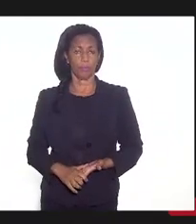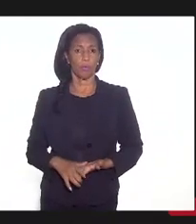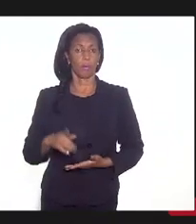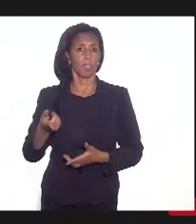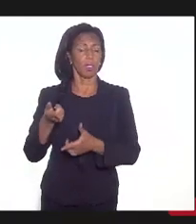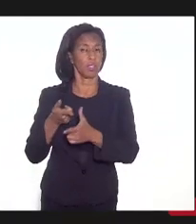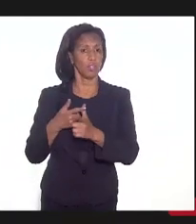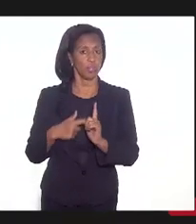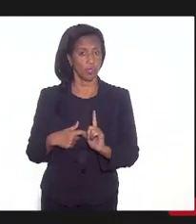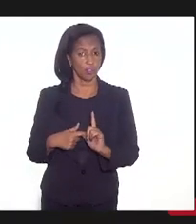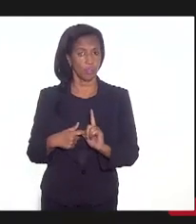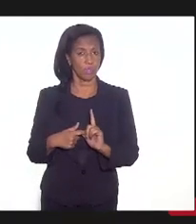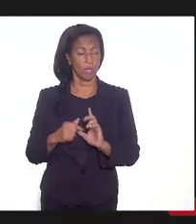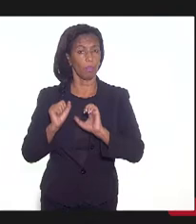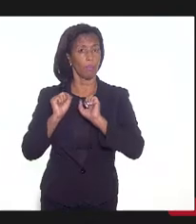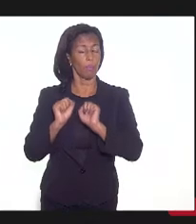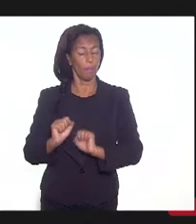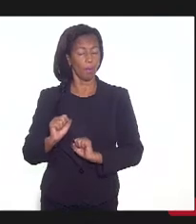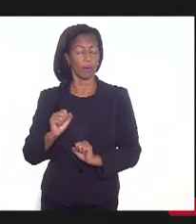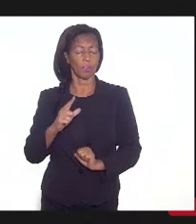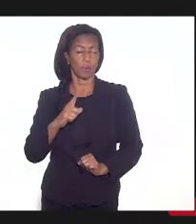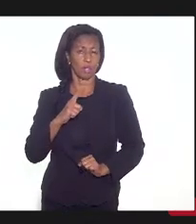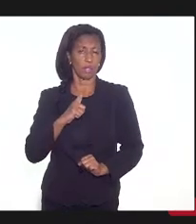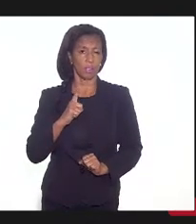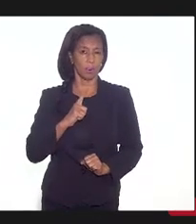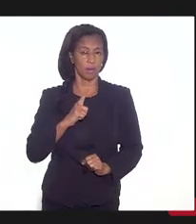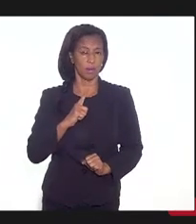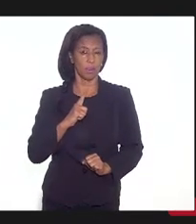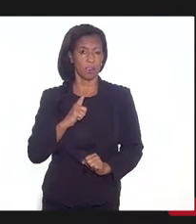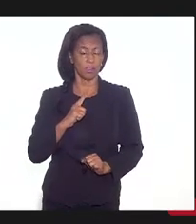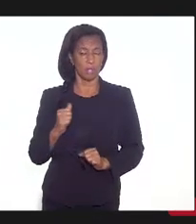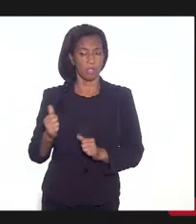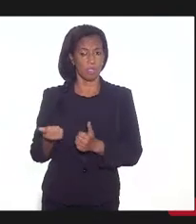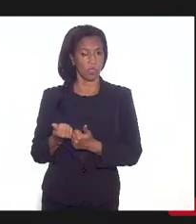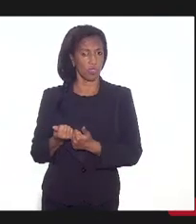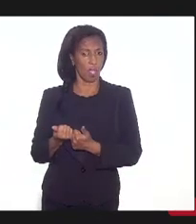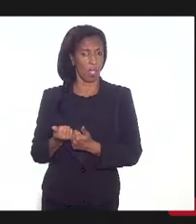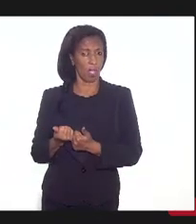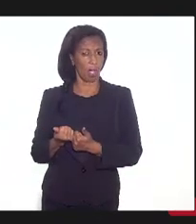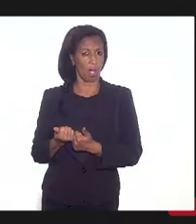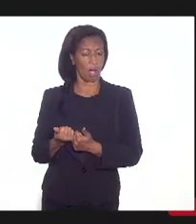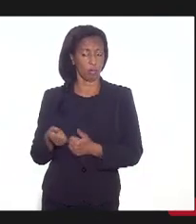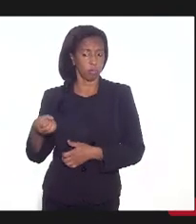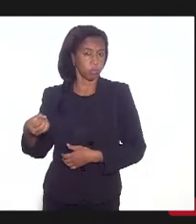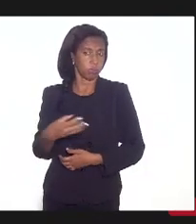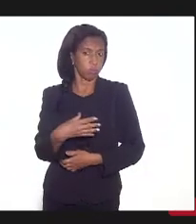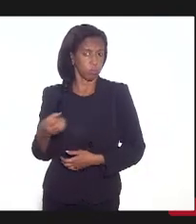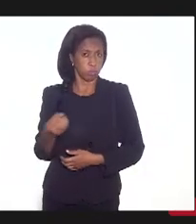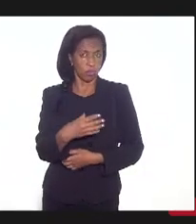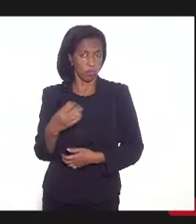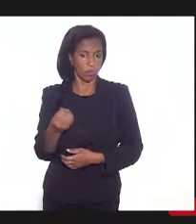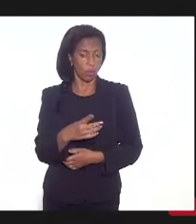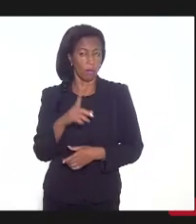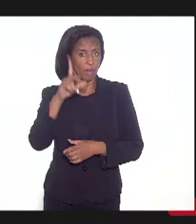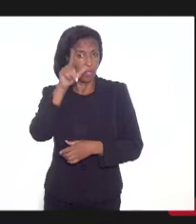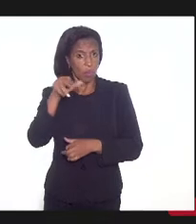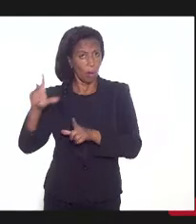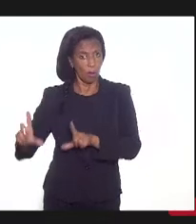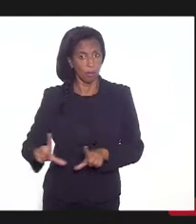da dívida já possa ser atualizada, como a gente mostrou aqui no slide anterior,